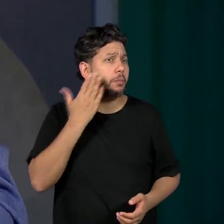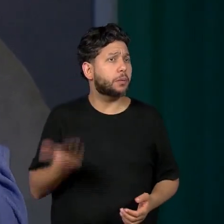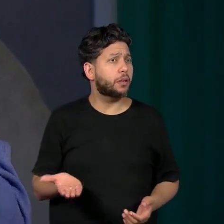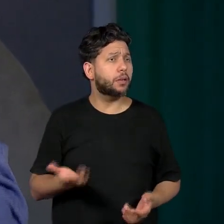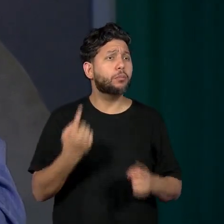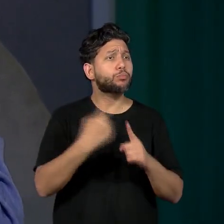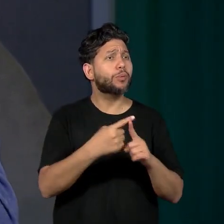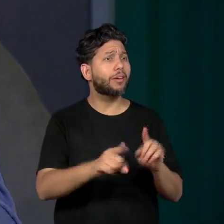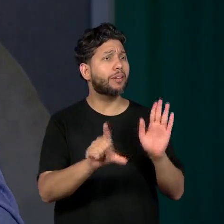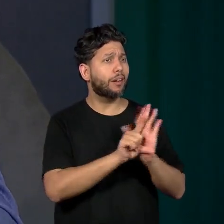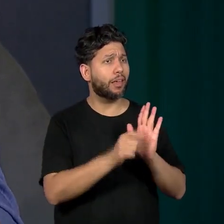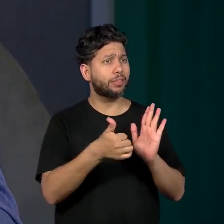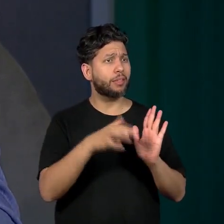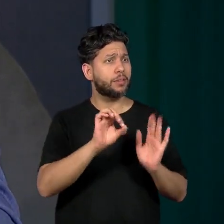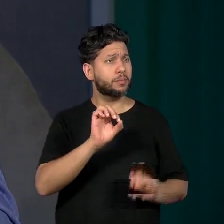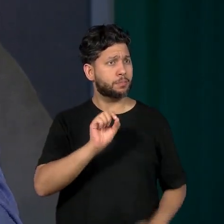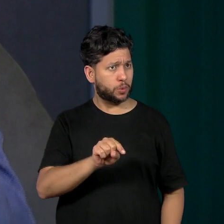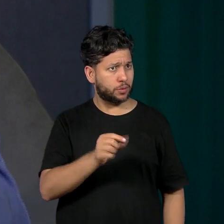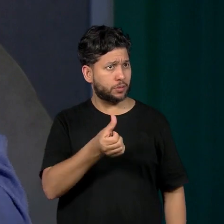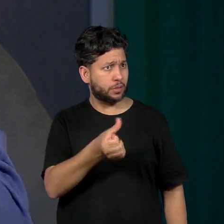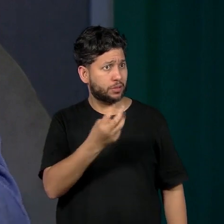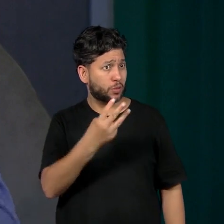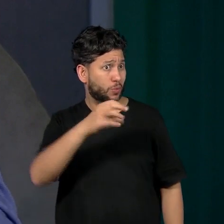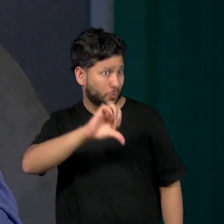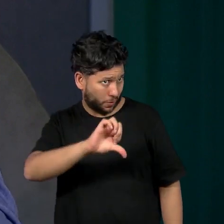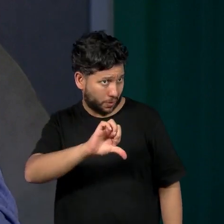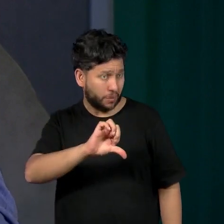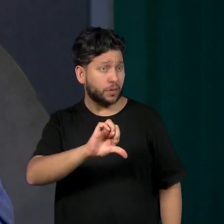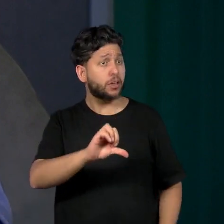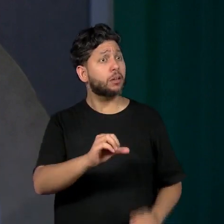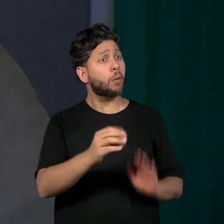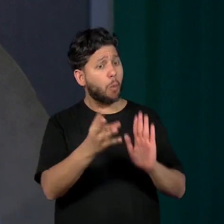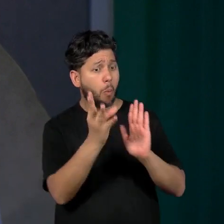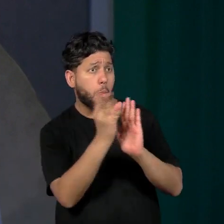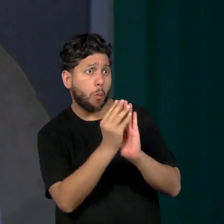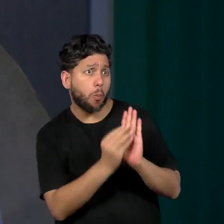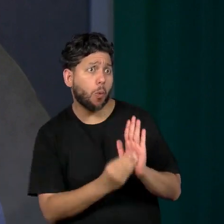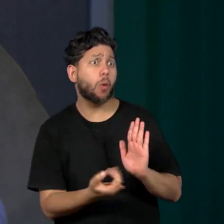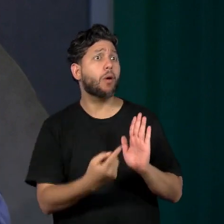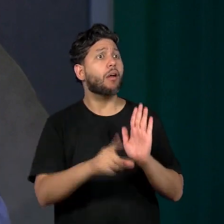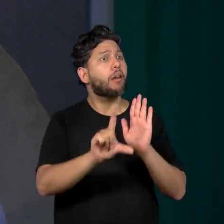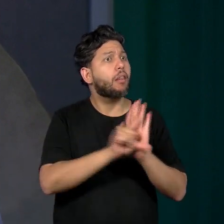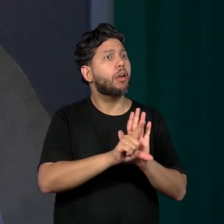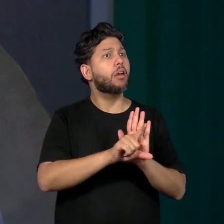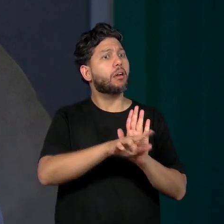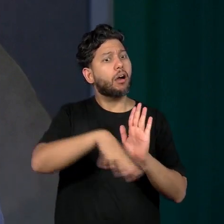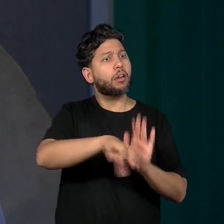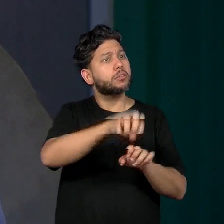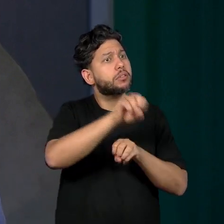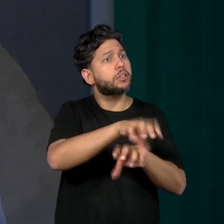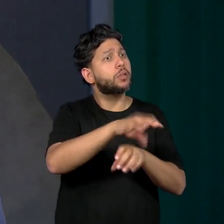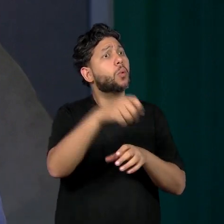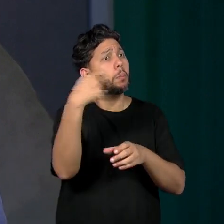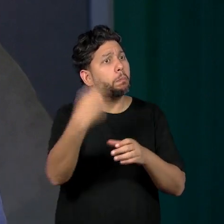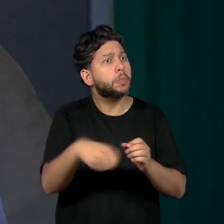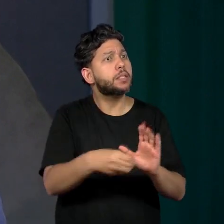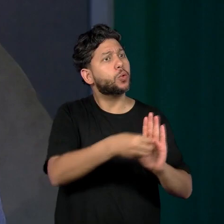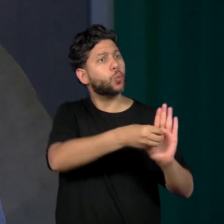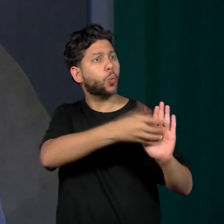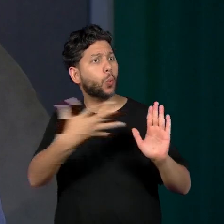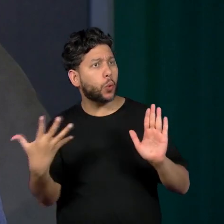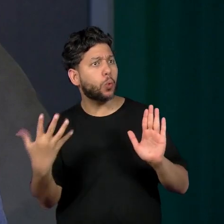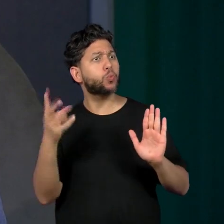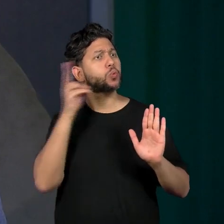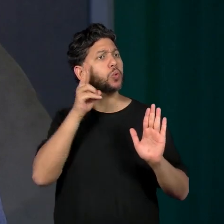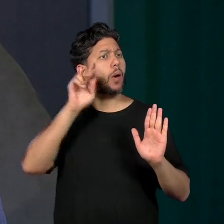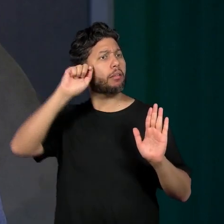que a Lei 10.639, que estabelece que as redes de ensino devem incluir no currículo a história do